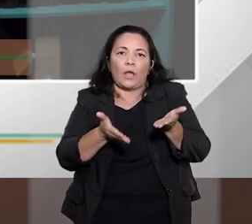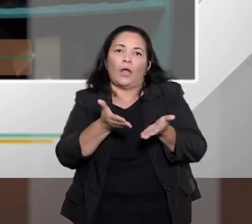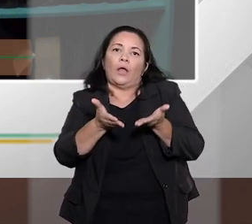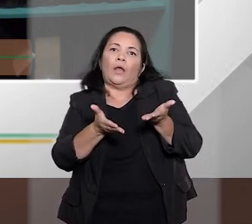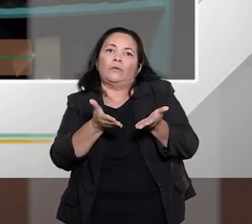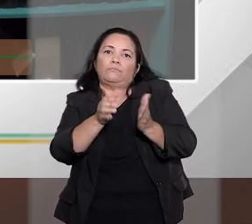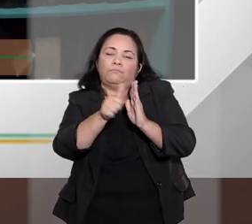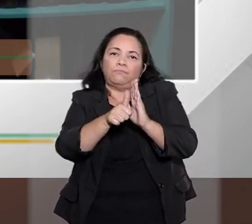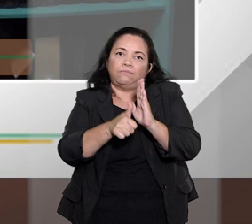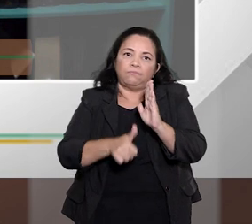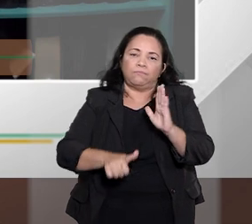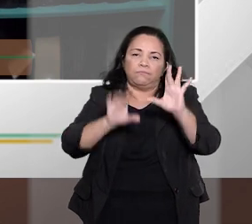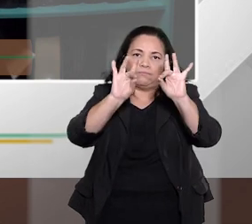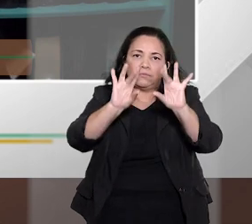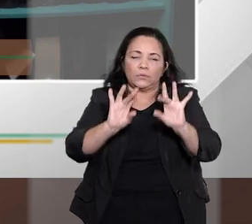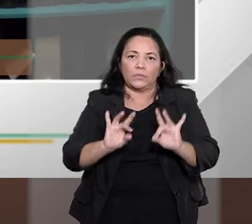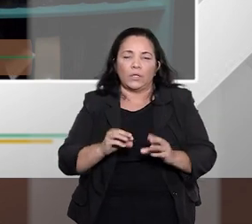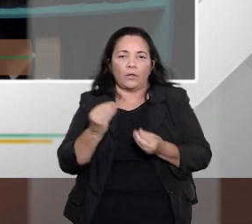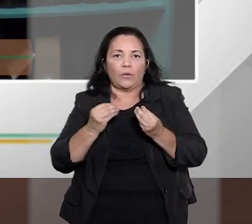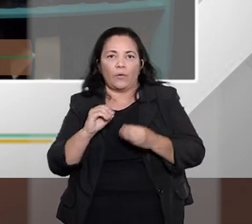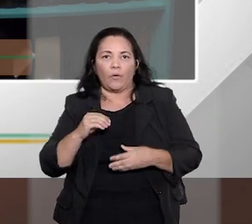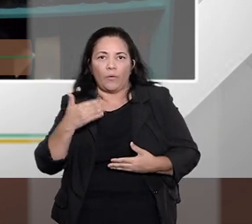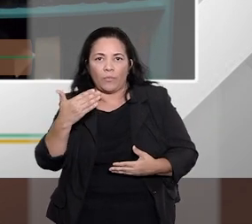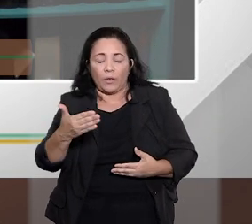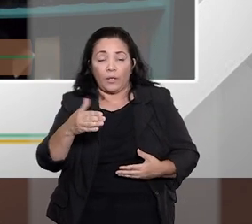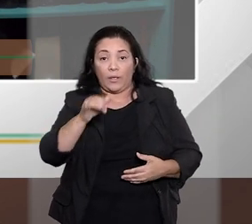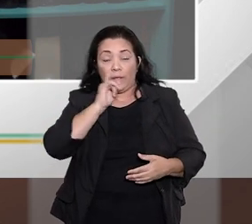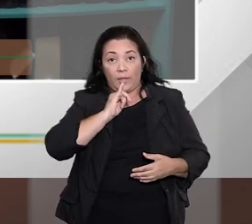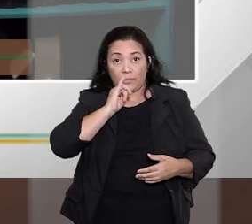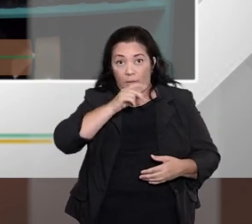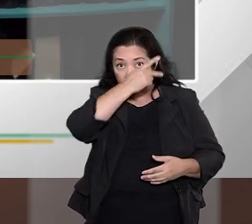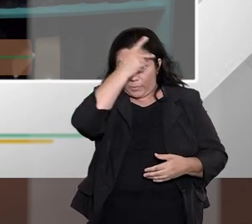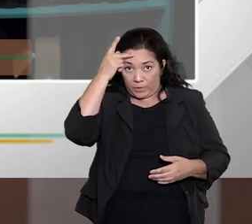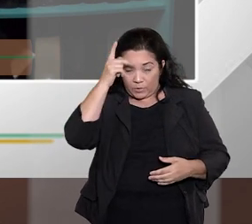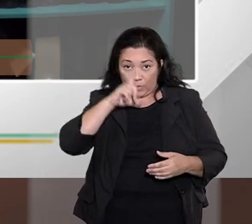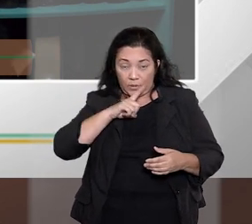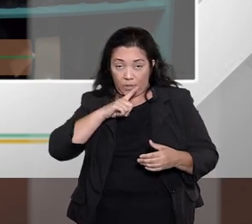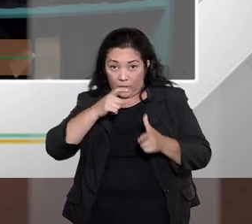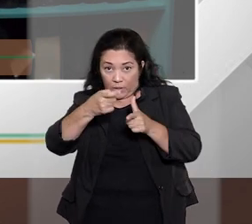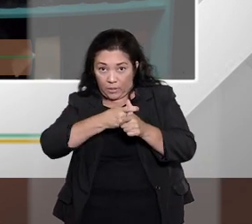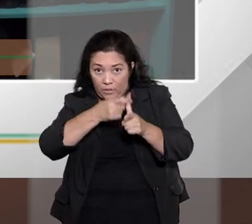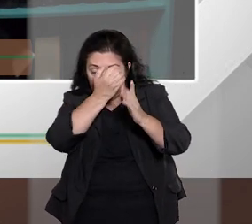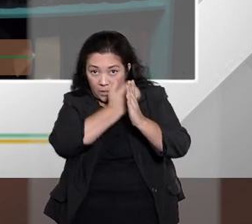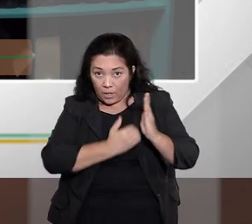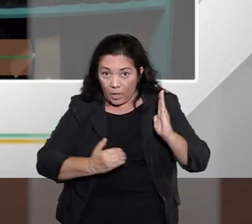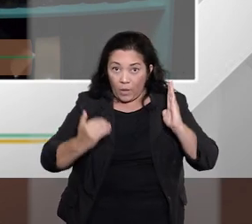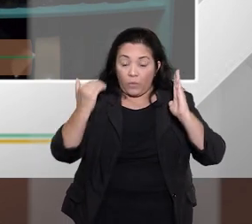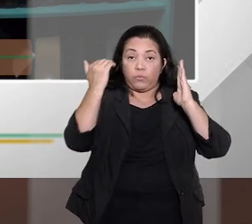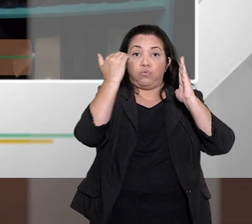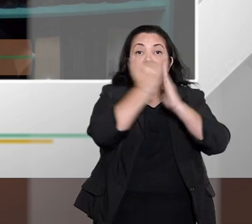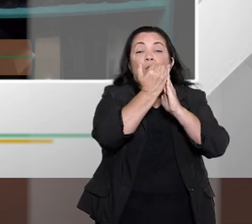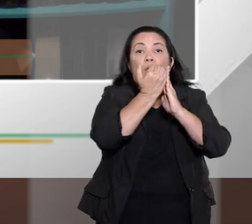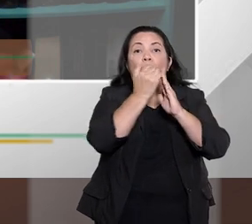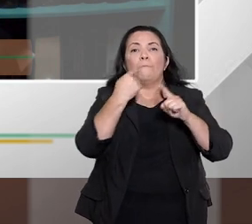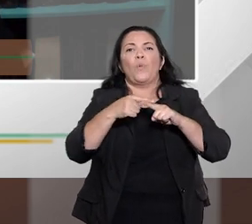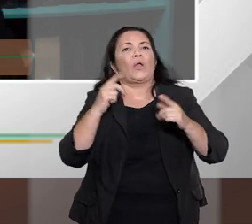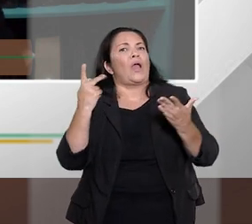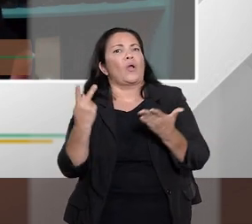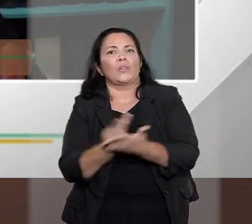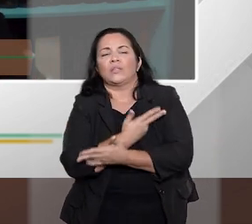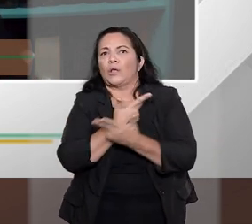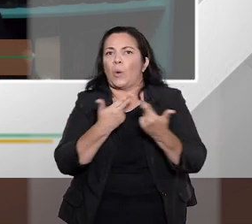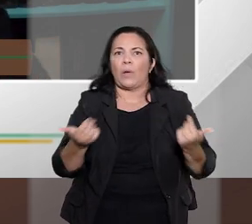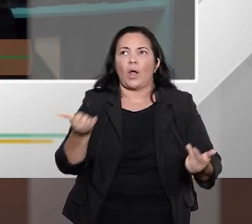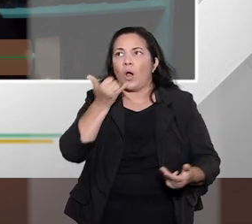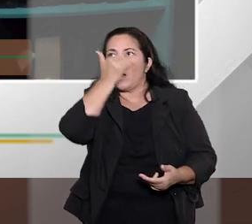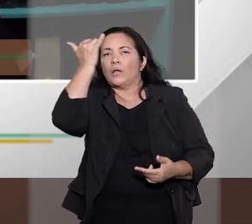o tratamento é justamente quando o consumidor se vê na situação de superendividamento, normalmente pelo acidente da vida, ele perdeu o